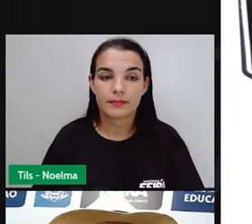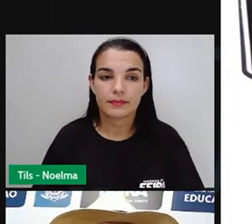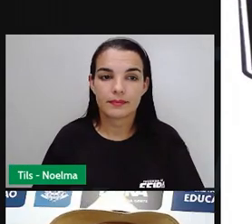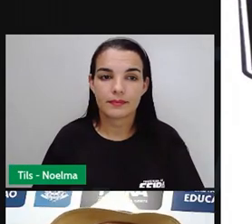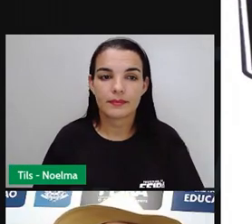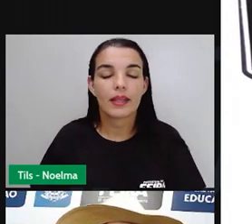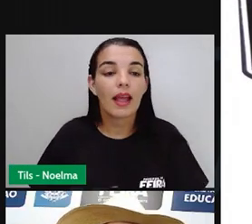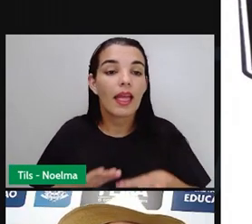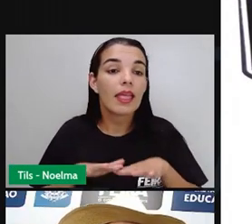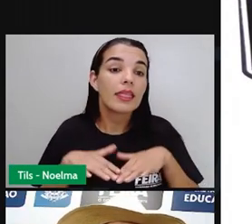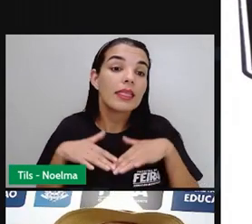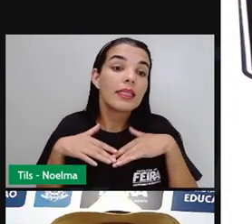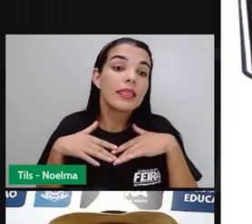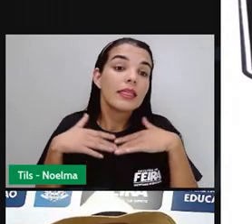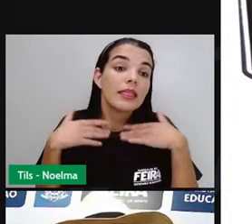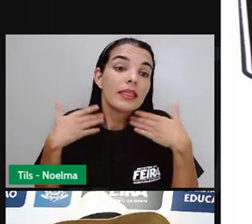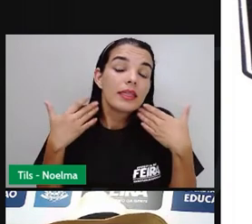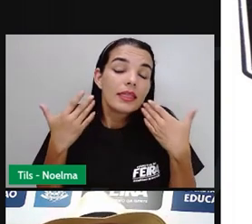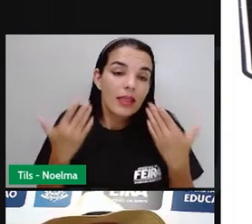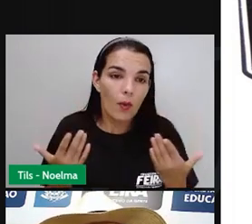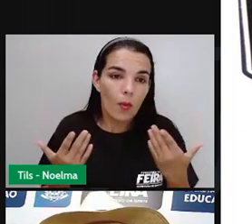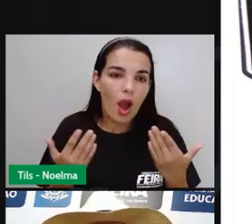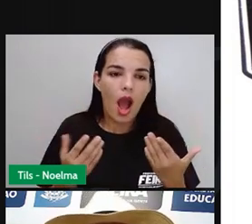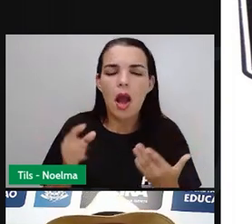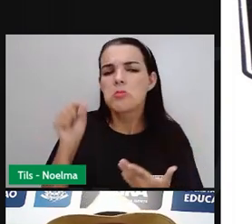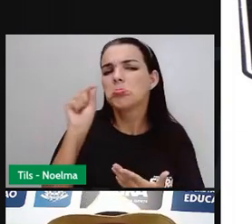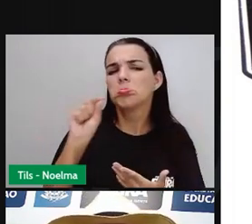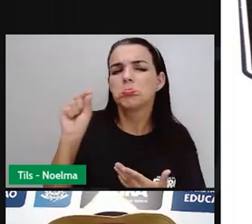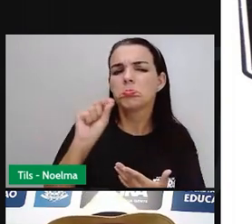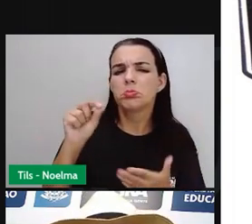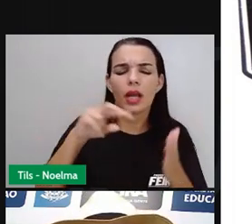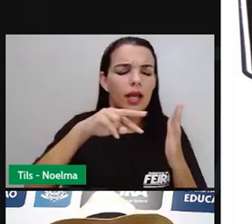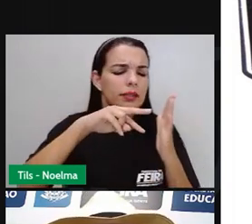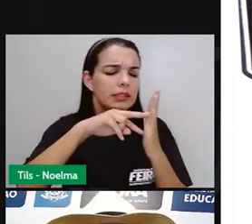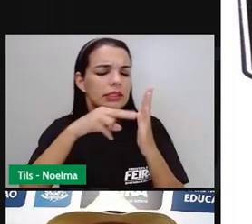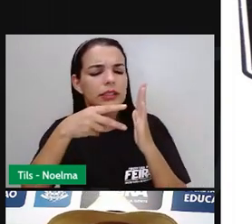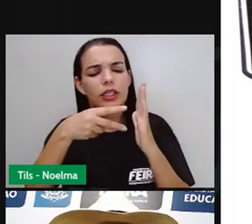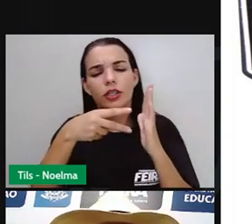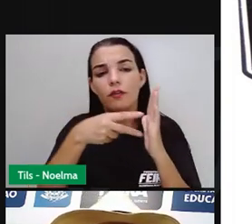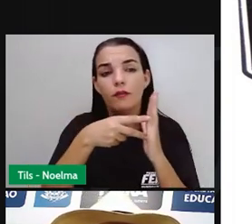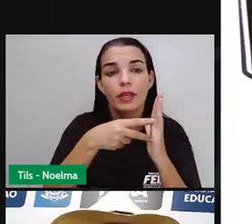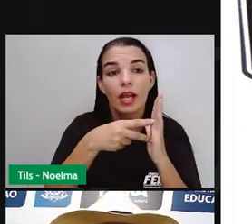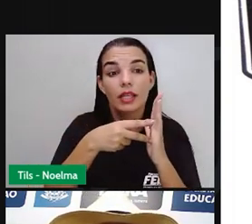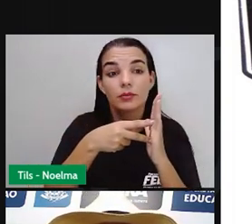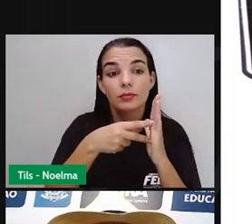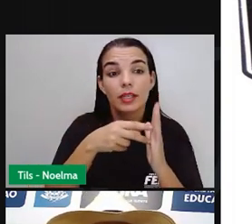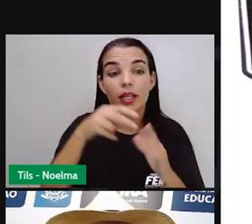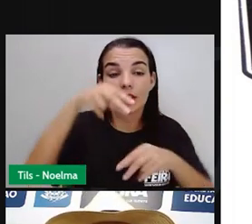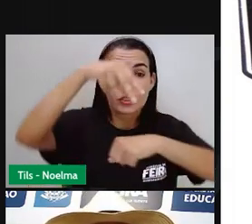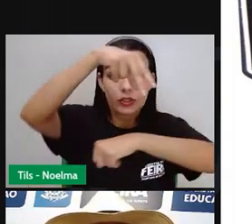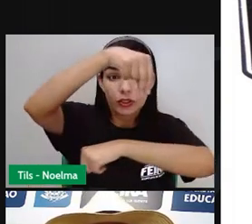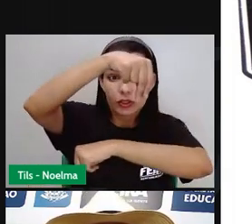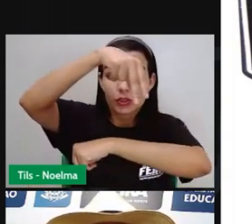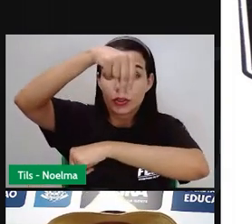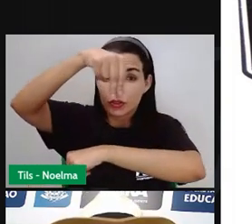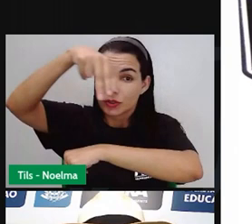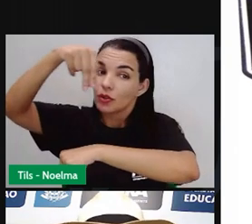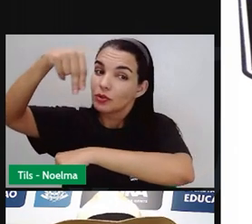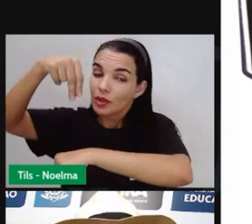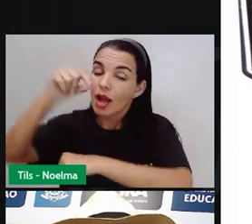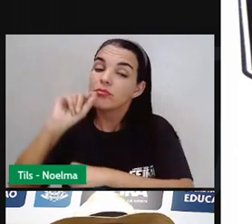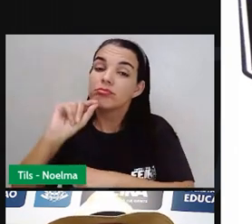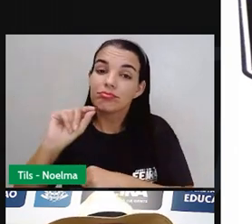E o que é um Cordel? Literatura de Cordel é uma espécie de representação da